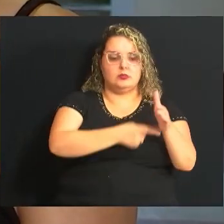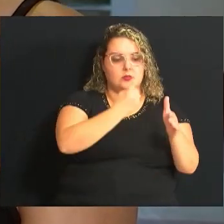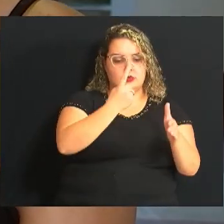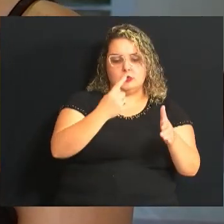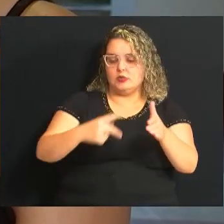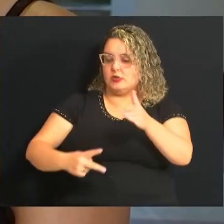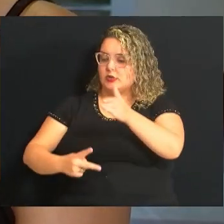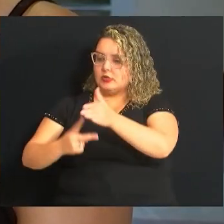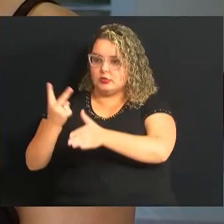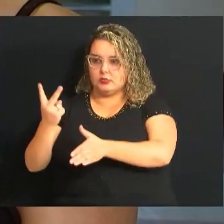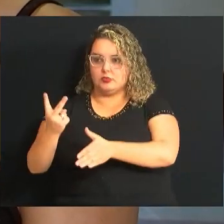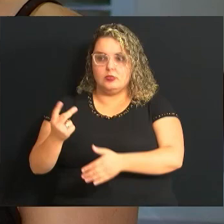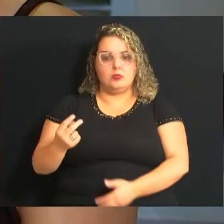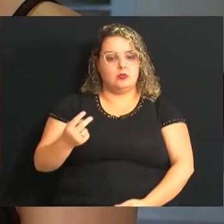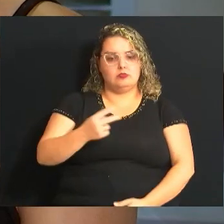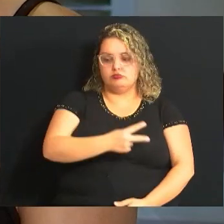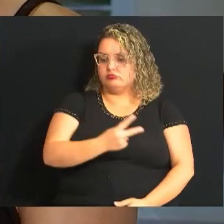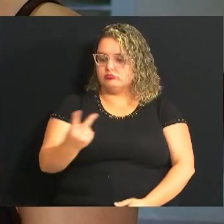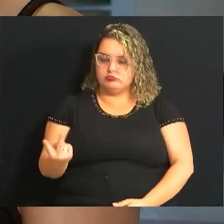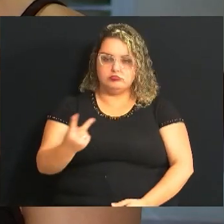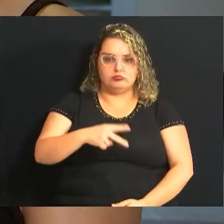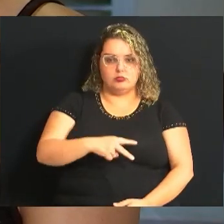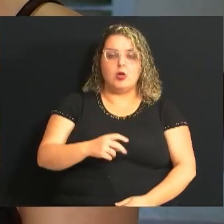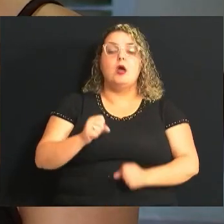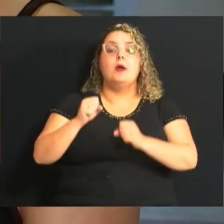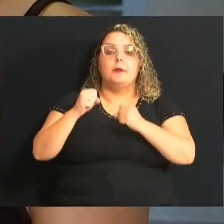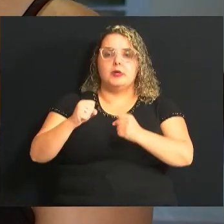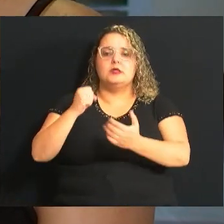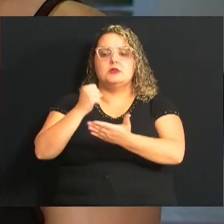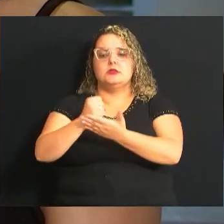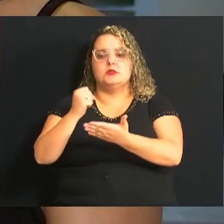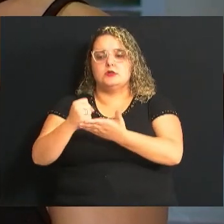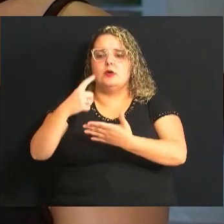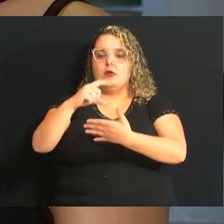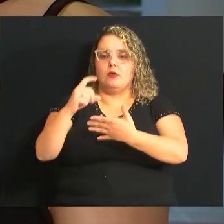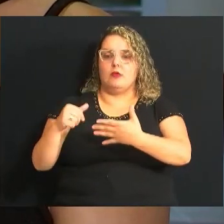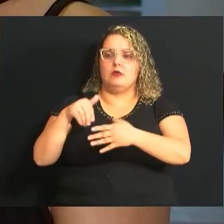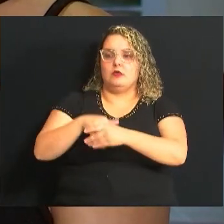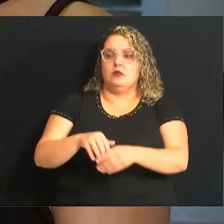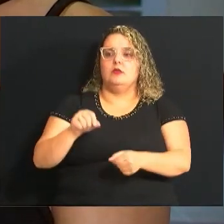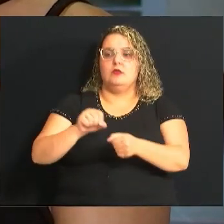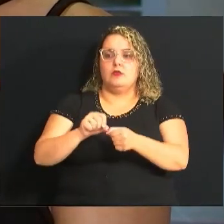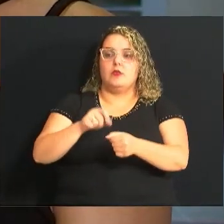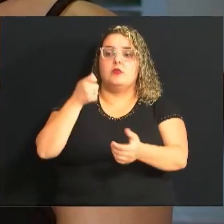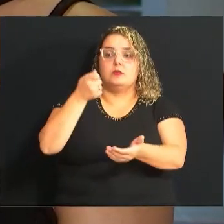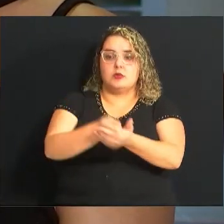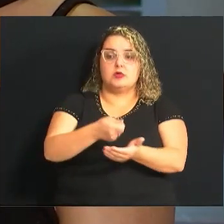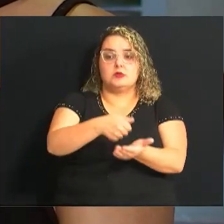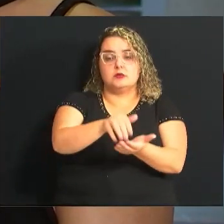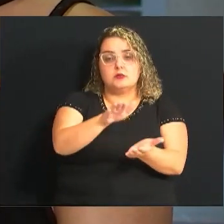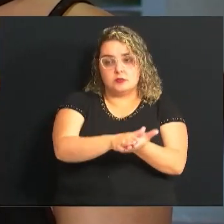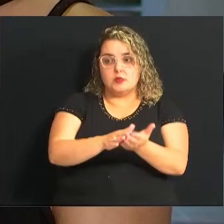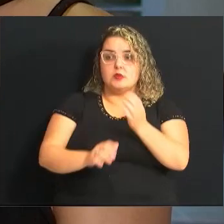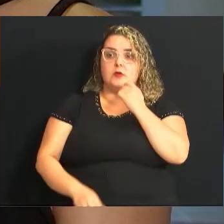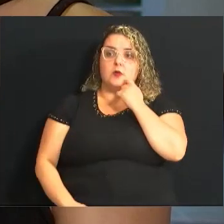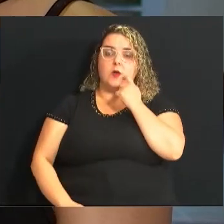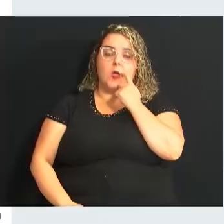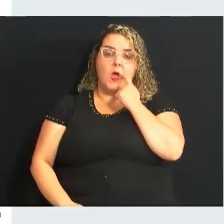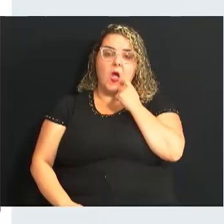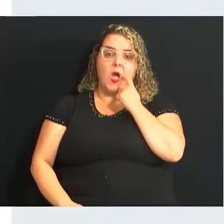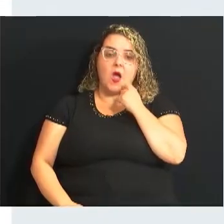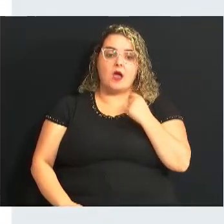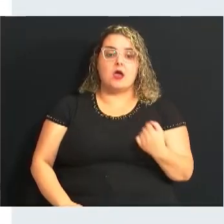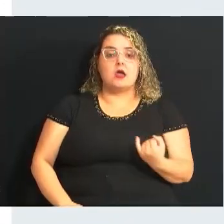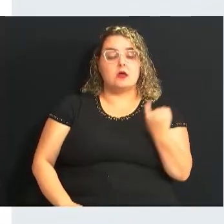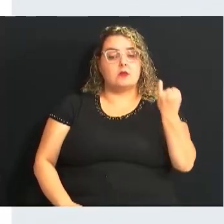nessa eleição, nem no primeiro, nem no segundo, ou em um ou em outro ele deve procurar o cartório eleitoral e fazer o pagamento da multa